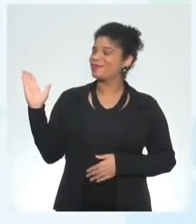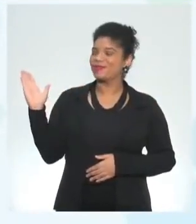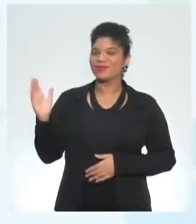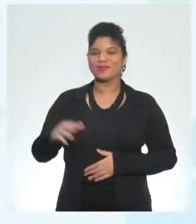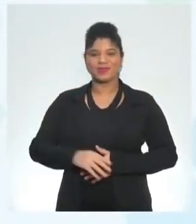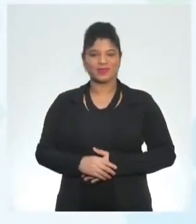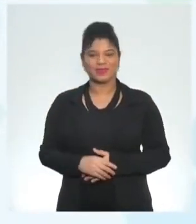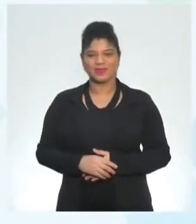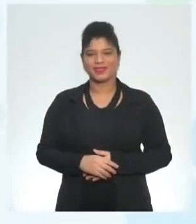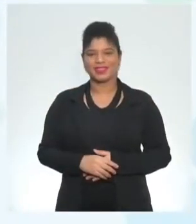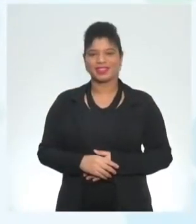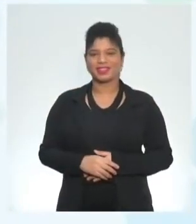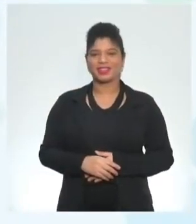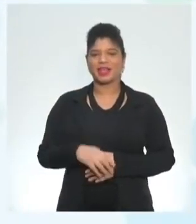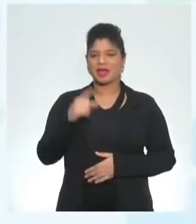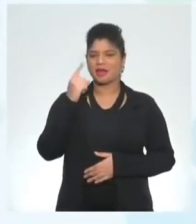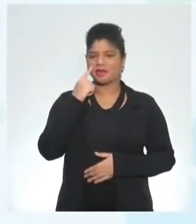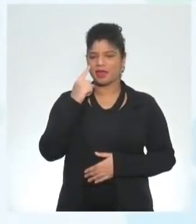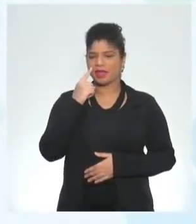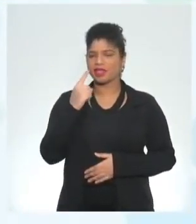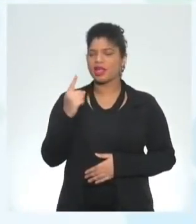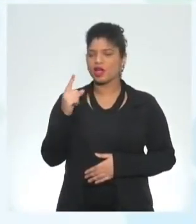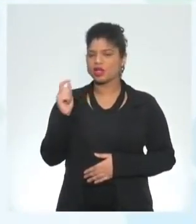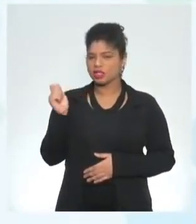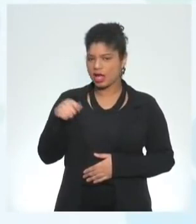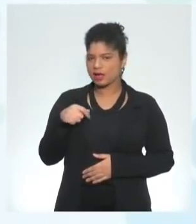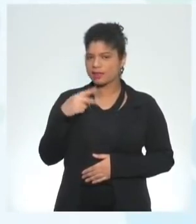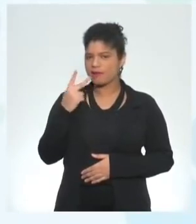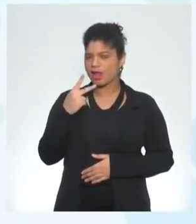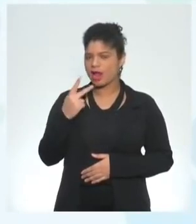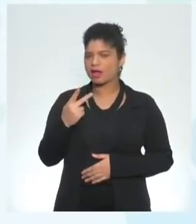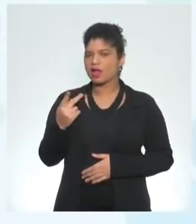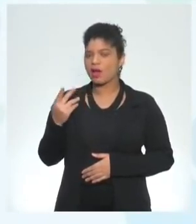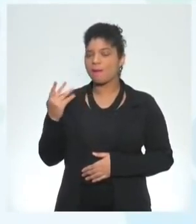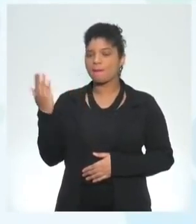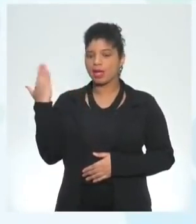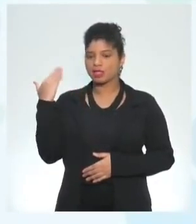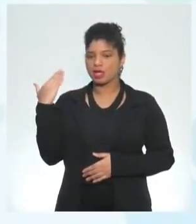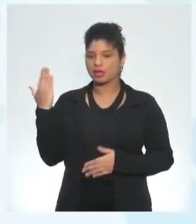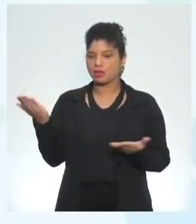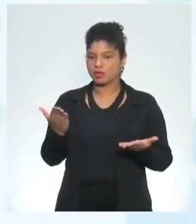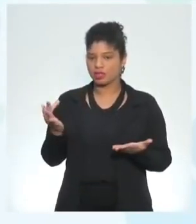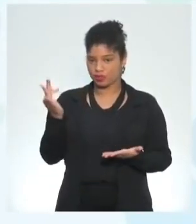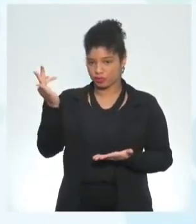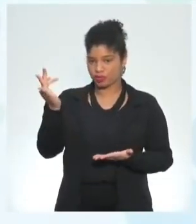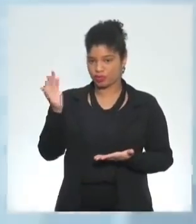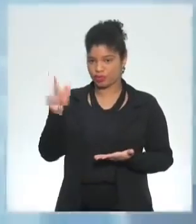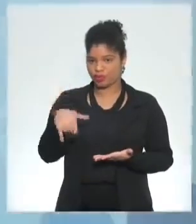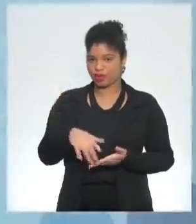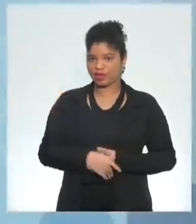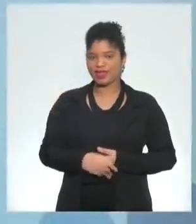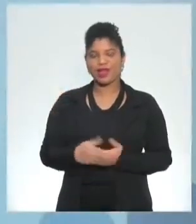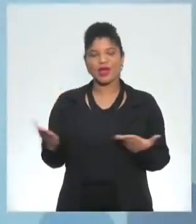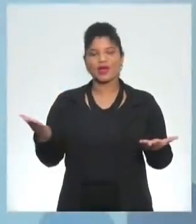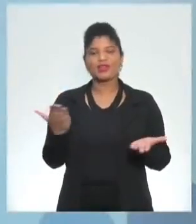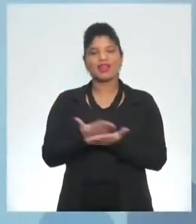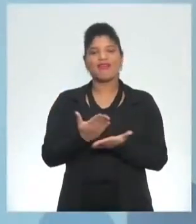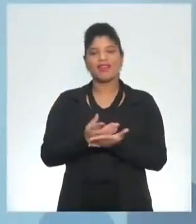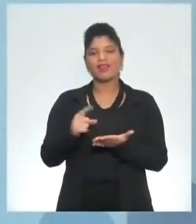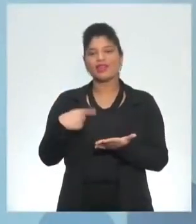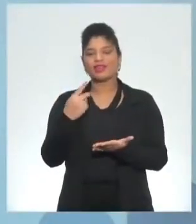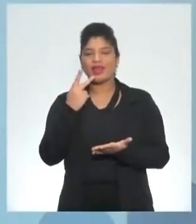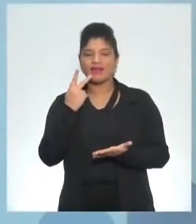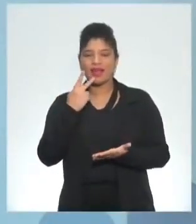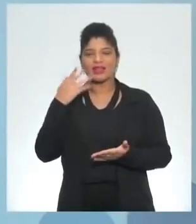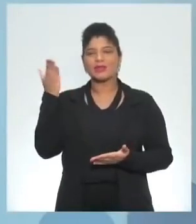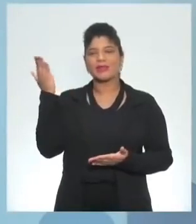and the future você consegue falar sobre o passado o presente eo futuro então nessa nessa aula de hoje a gente vai falar um